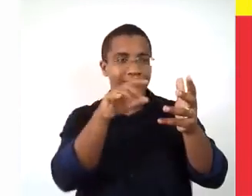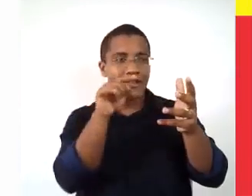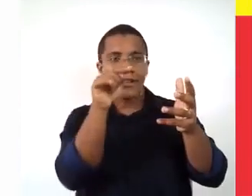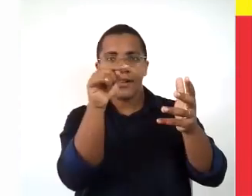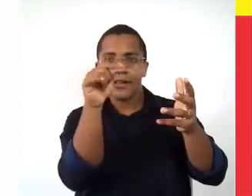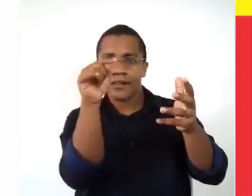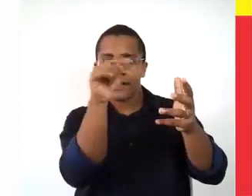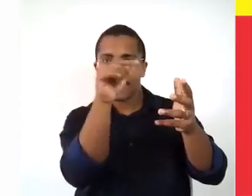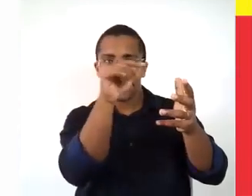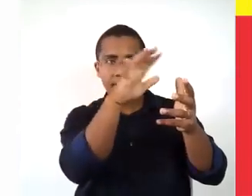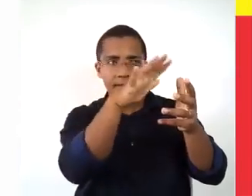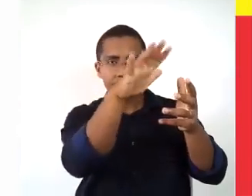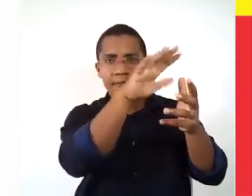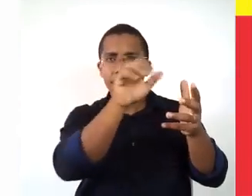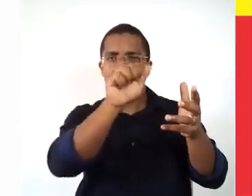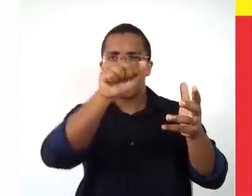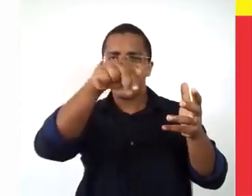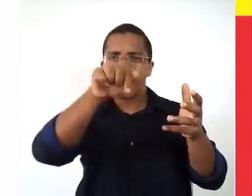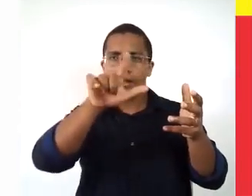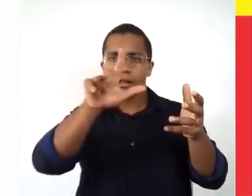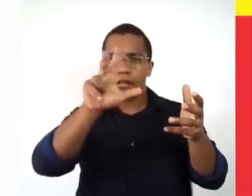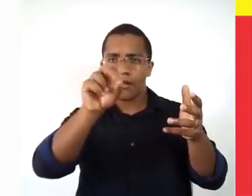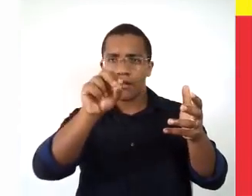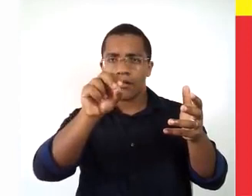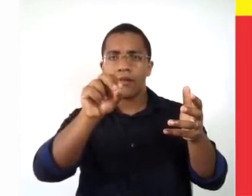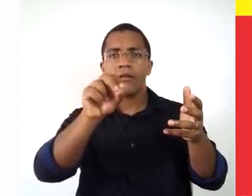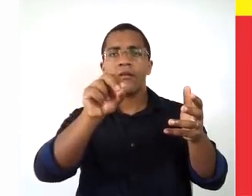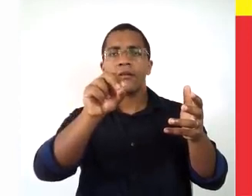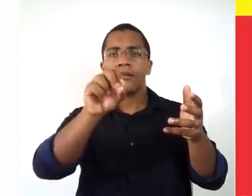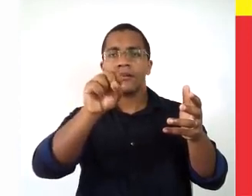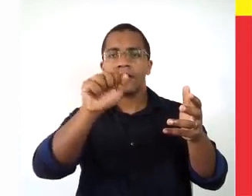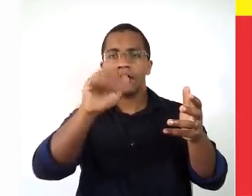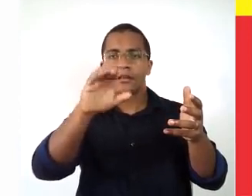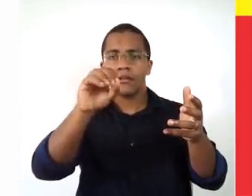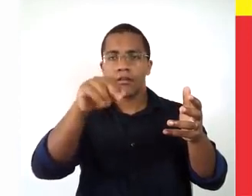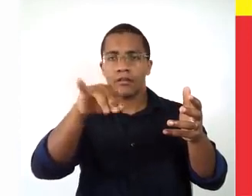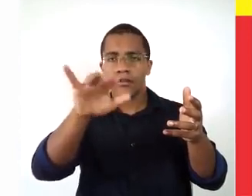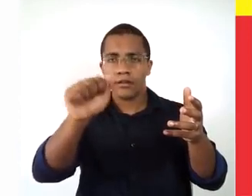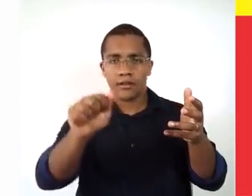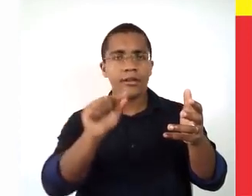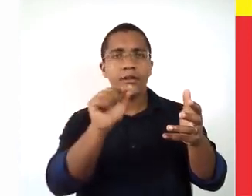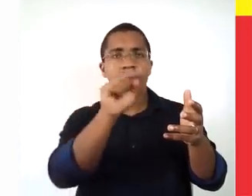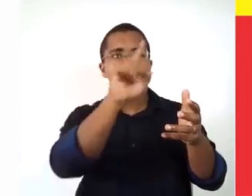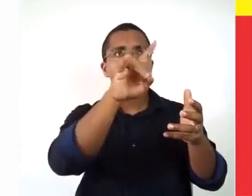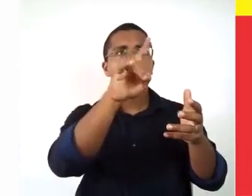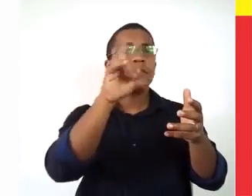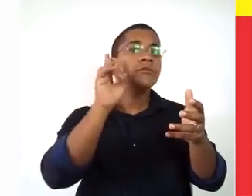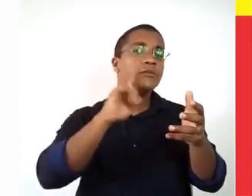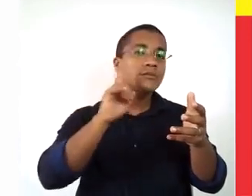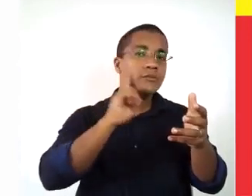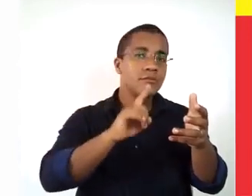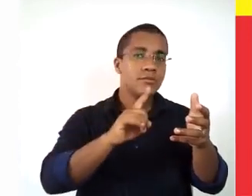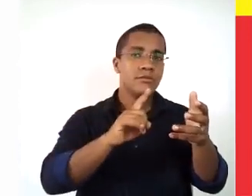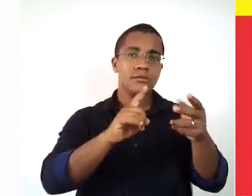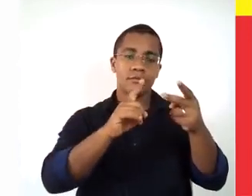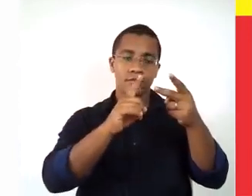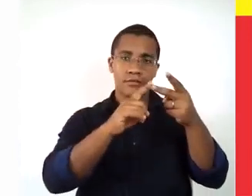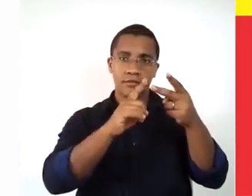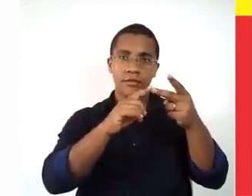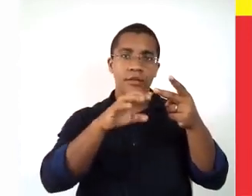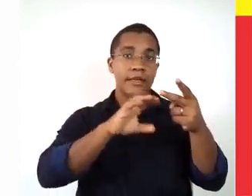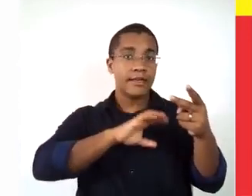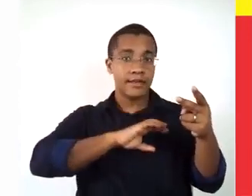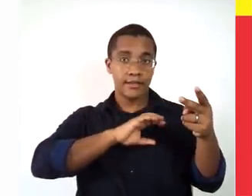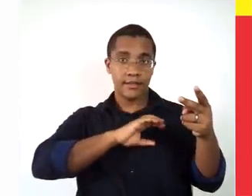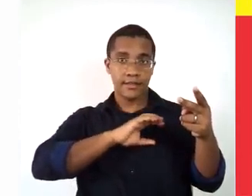a parte anglo-saxônica está Estados Unidos, Canadá, e lá em cima está o estado também do Alasca, tá,